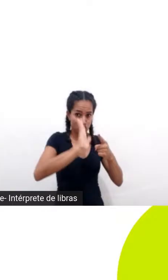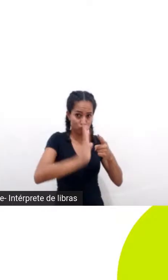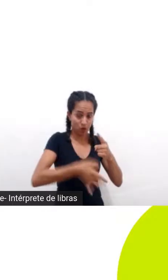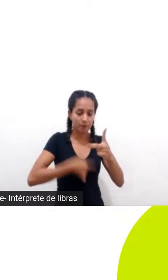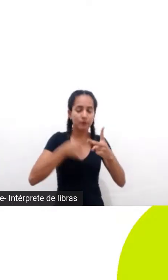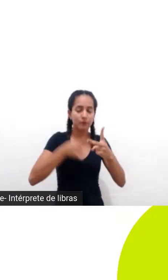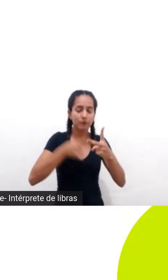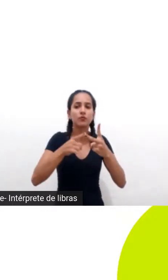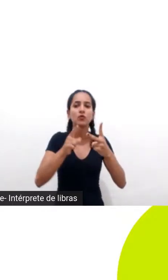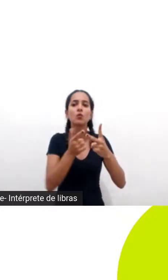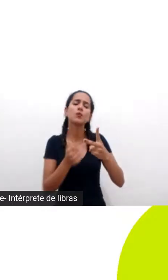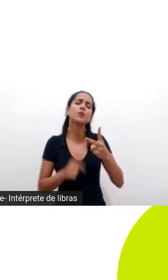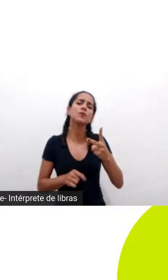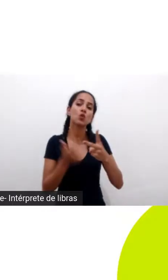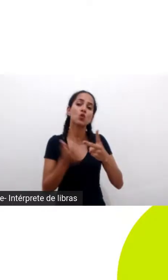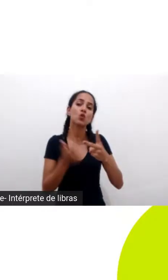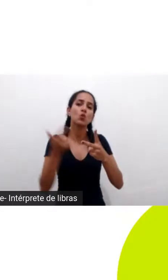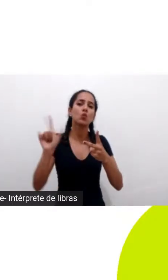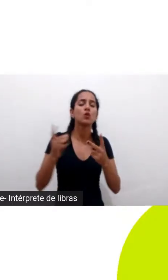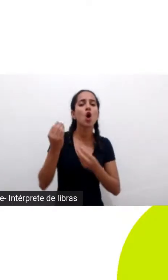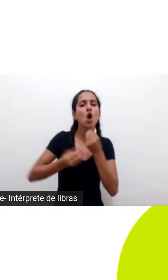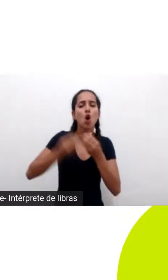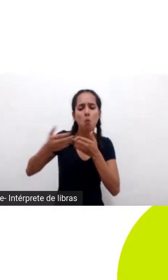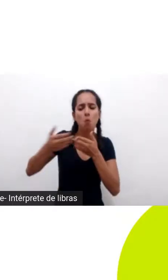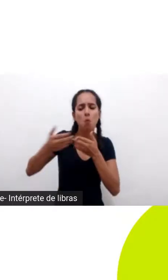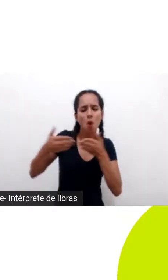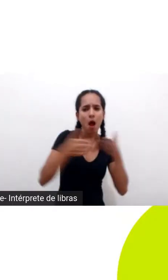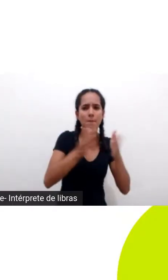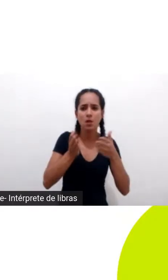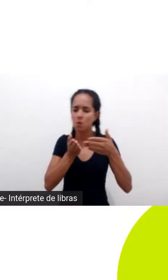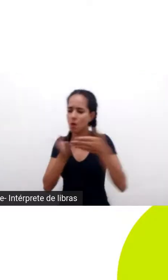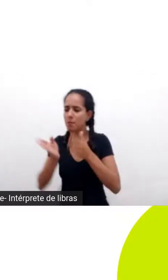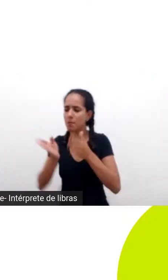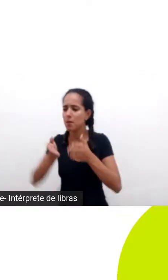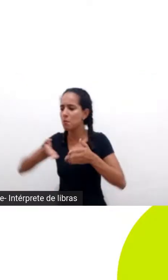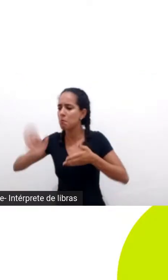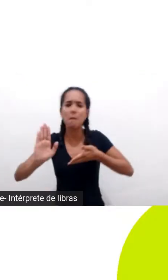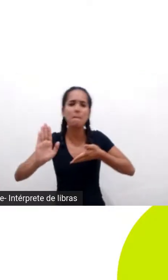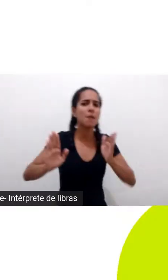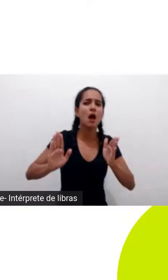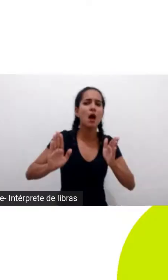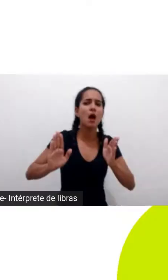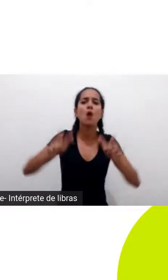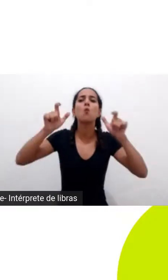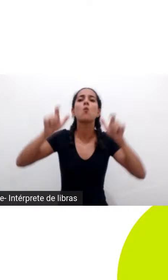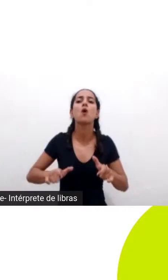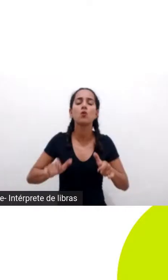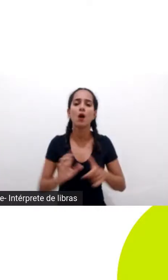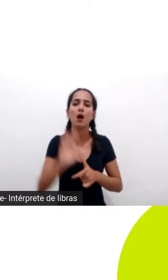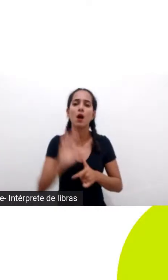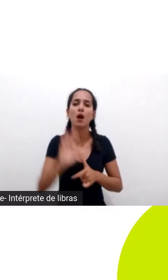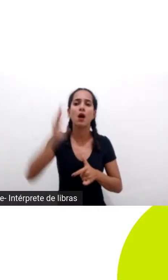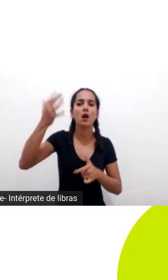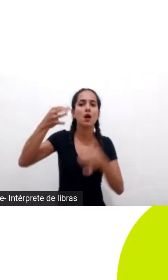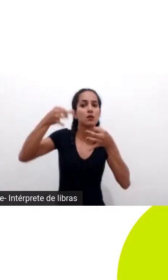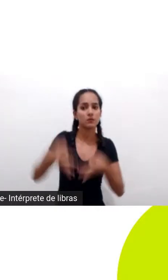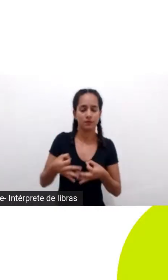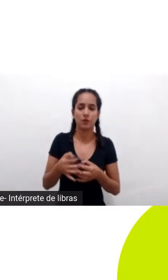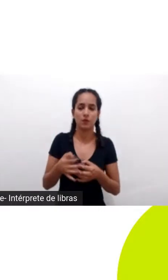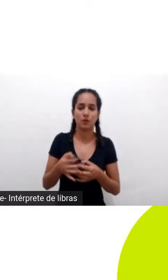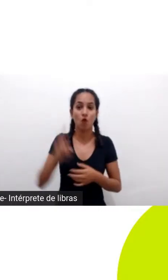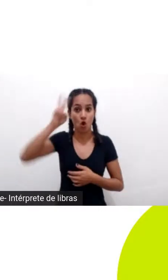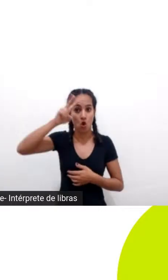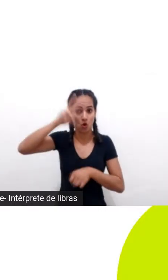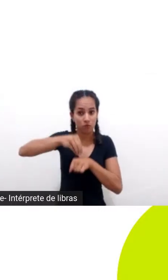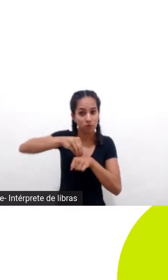tomar diante dessa relação com a natureza tá ou do restante da natureza e aí eu queria contar outra história pra vocês era o final da